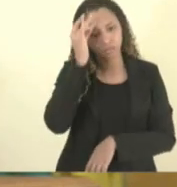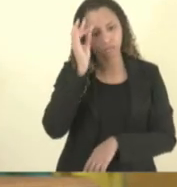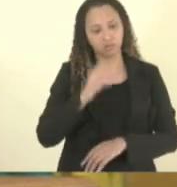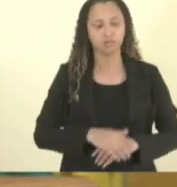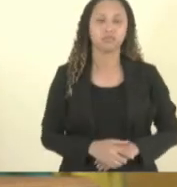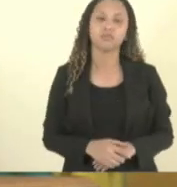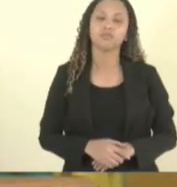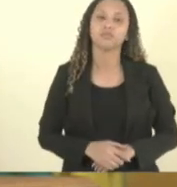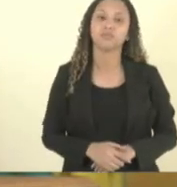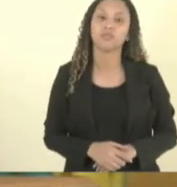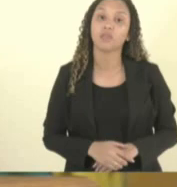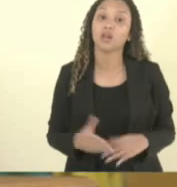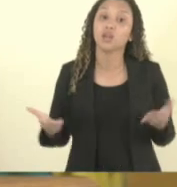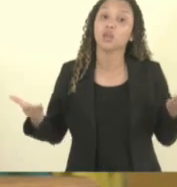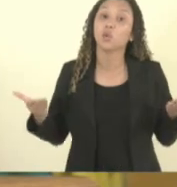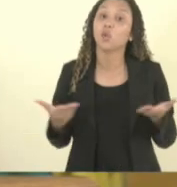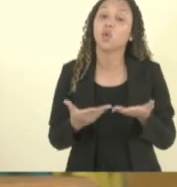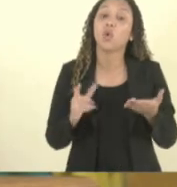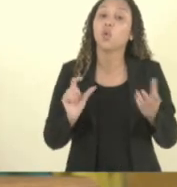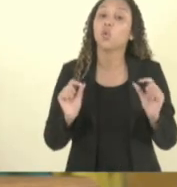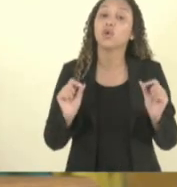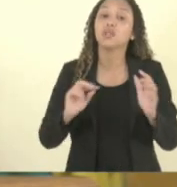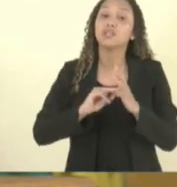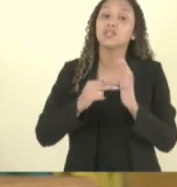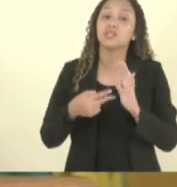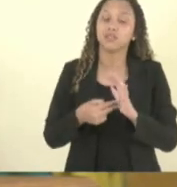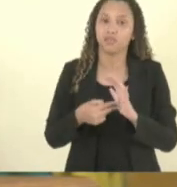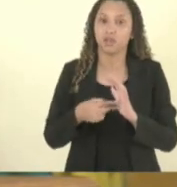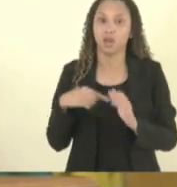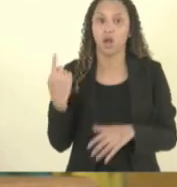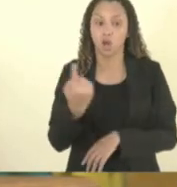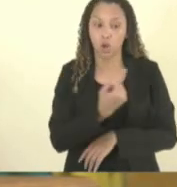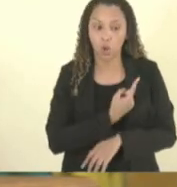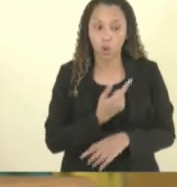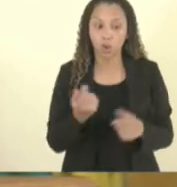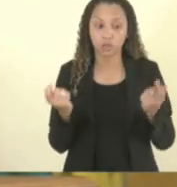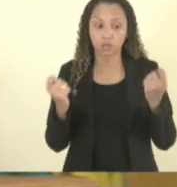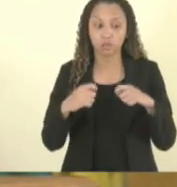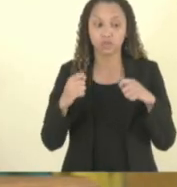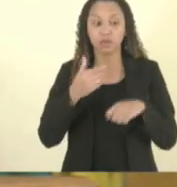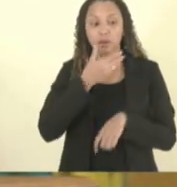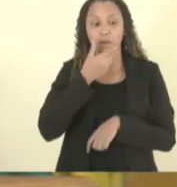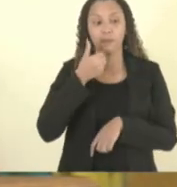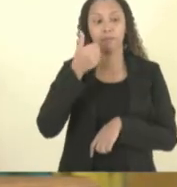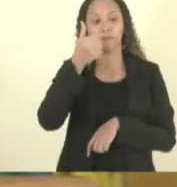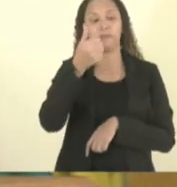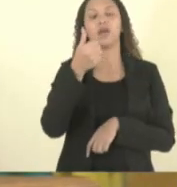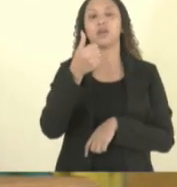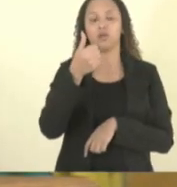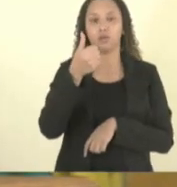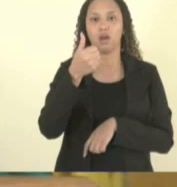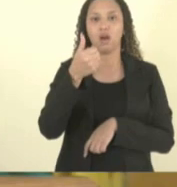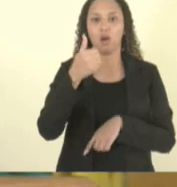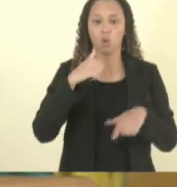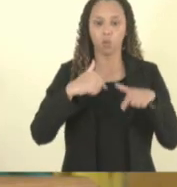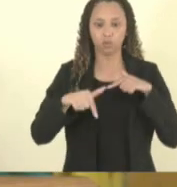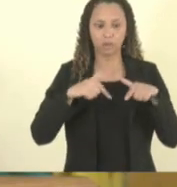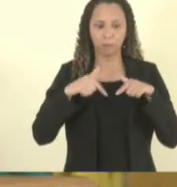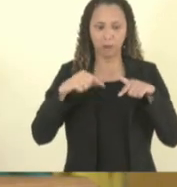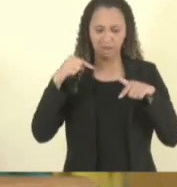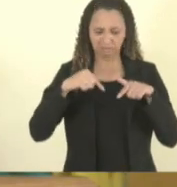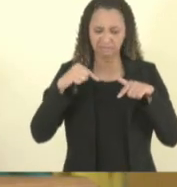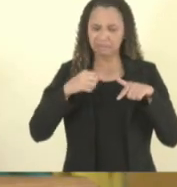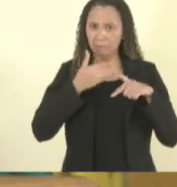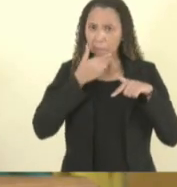e agora o que isso significa para a gente é que a gente precisa melhorar os serviços que a gente oferta a gente precisa